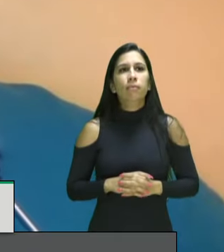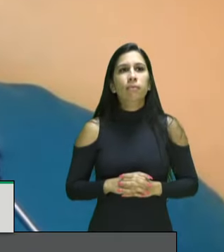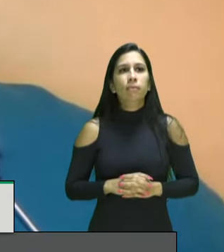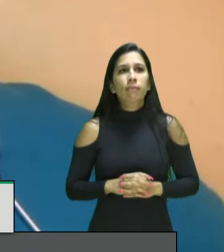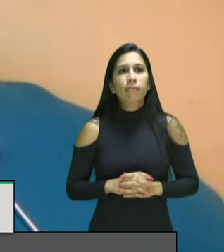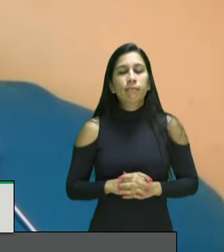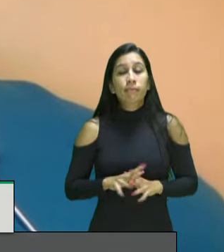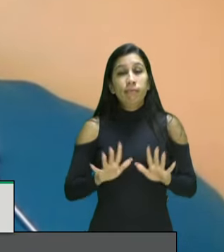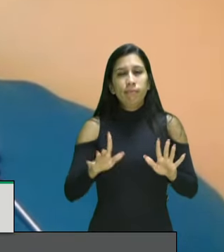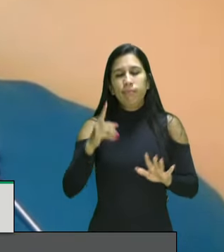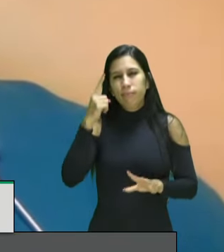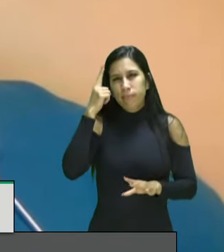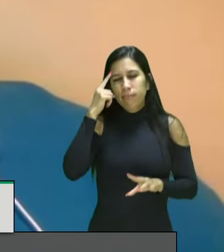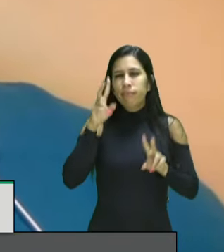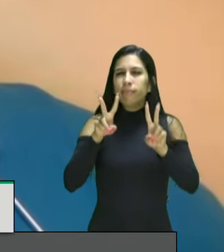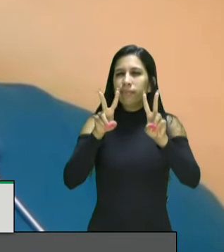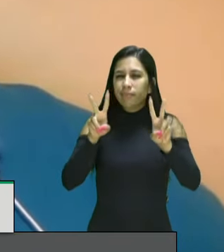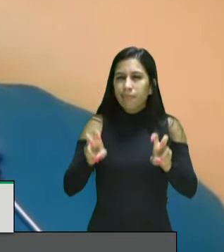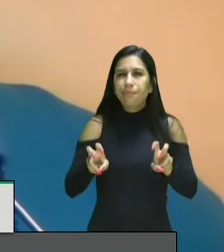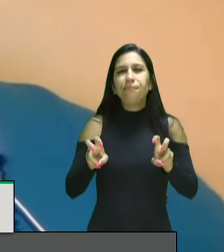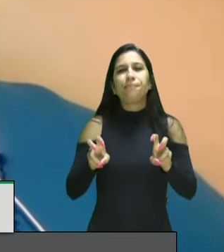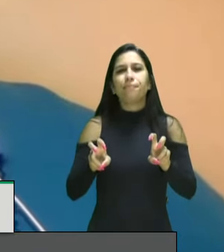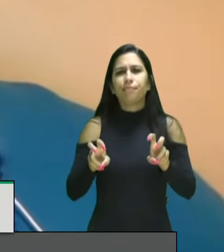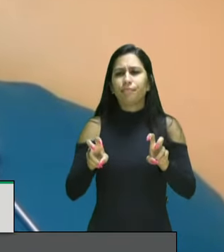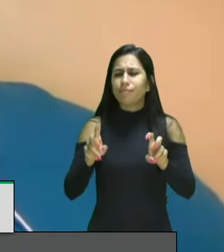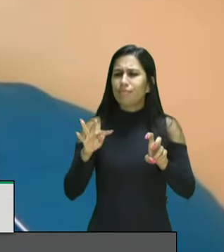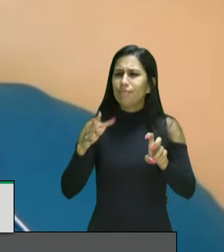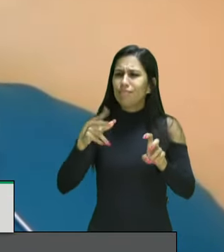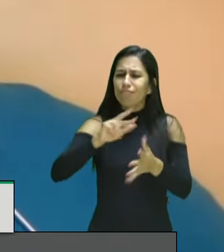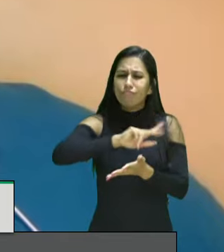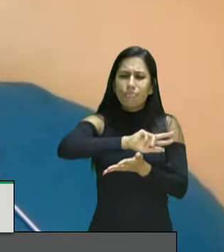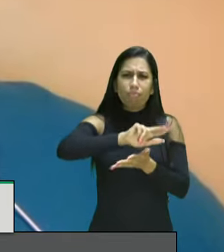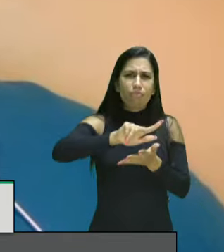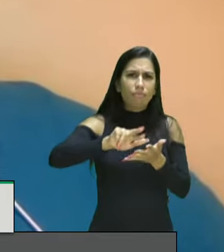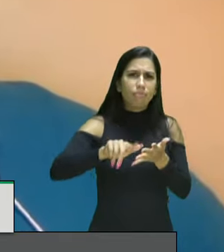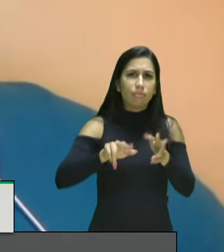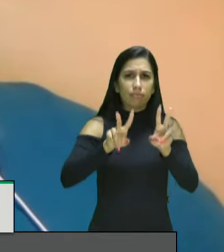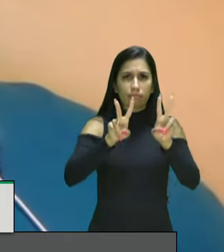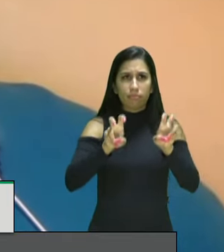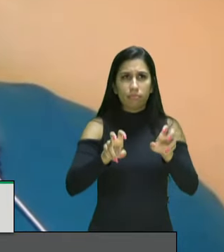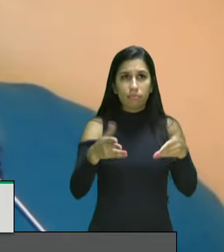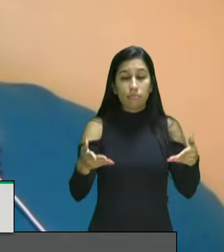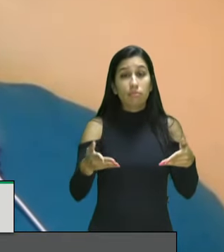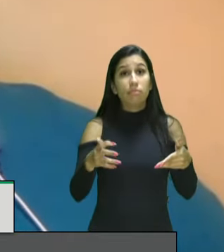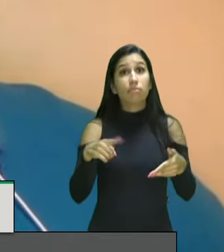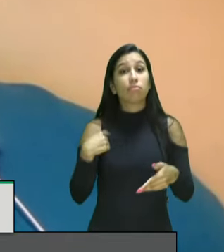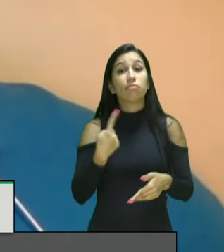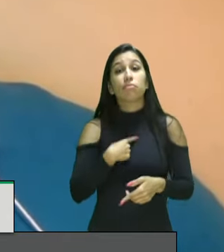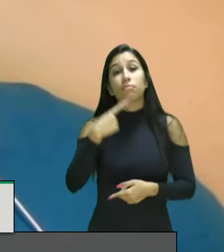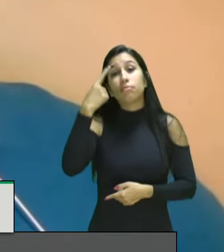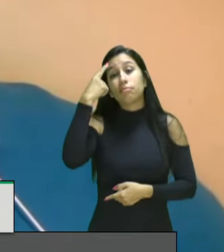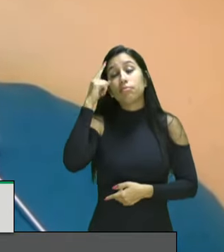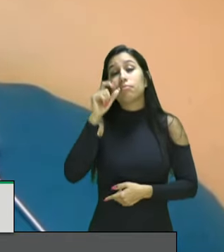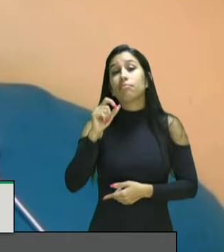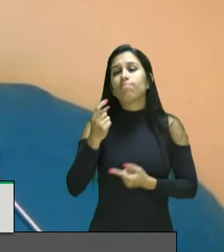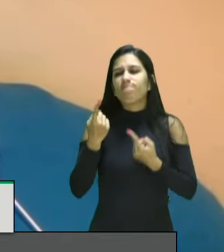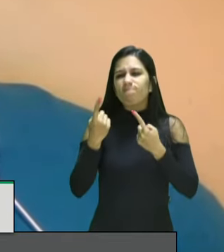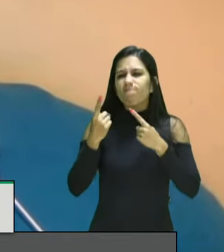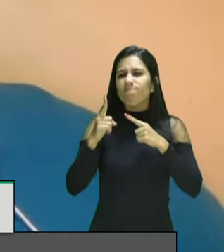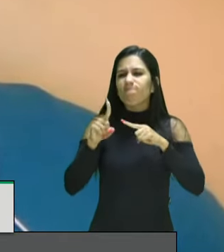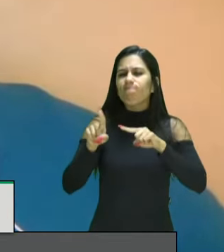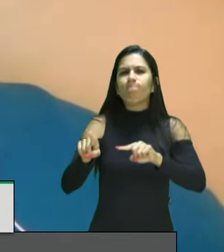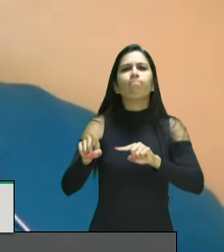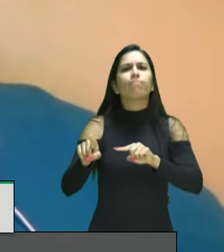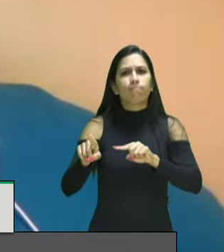debate do combate ao racismo e preconceito racial no Brasil no momento é nós enfrentarmos o desrespeito a um direito